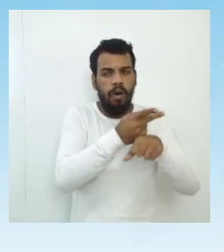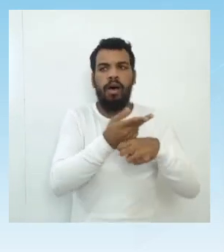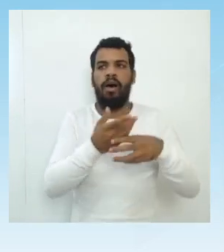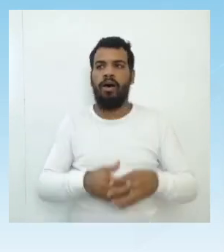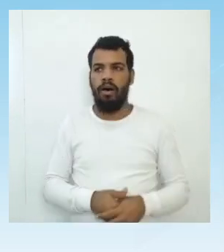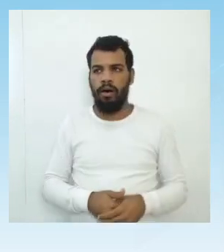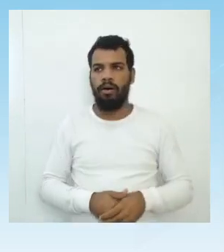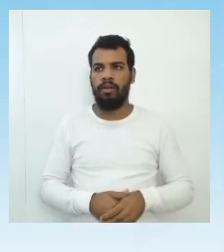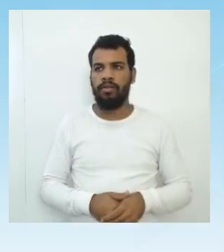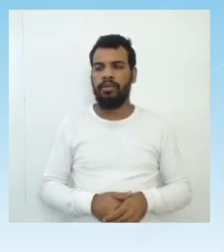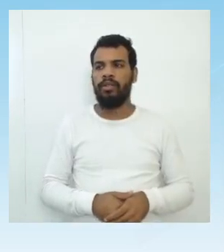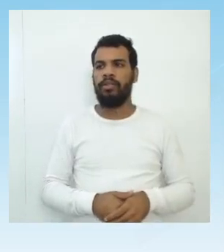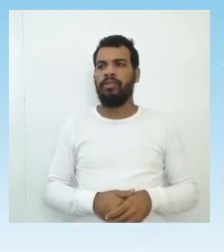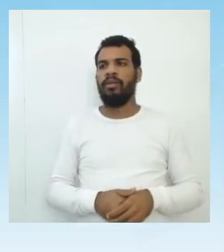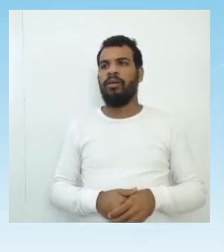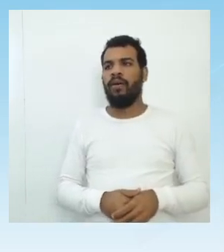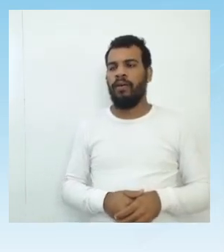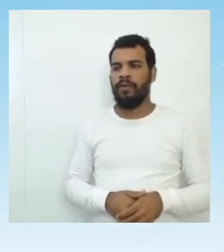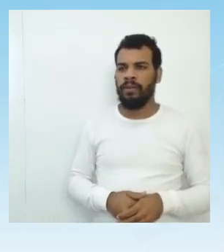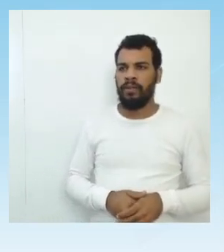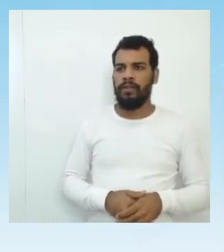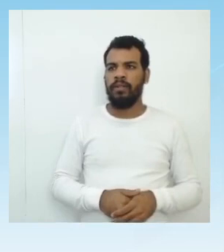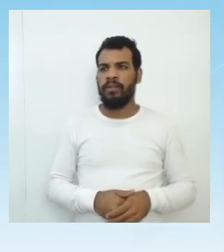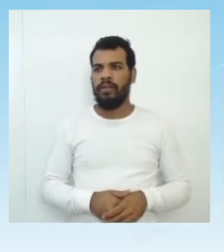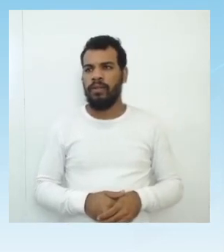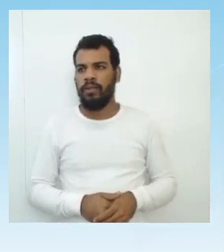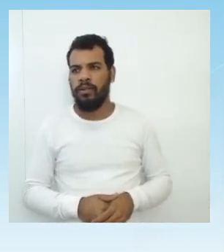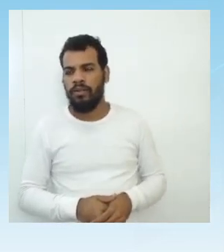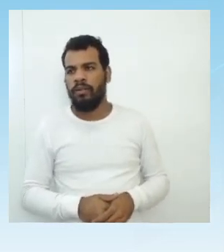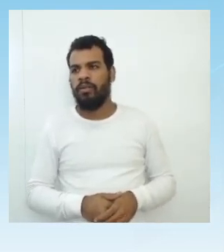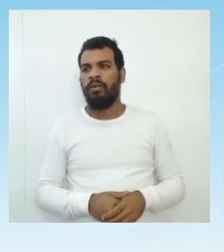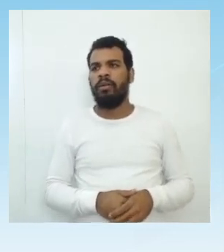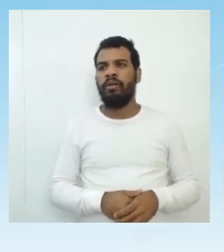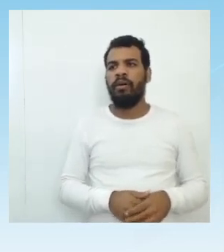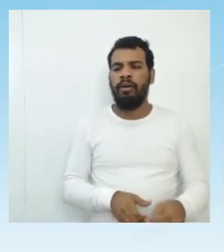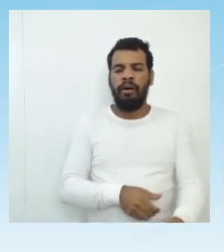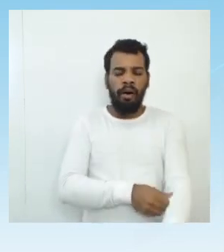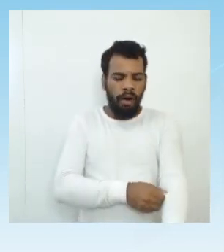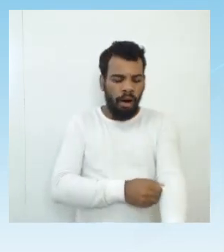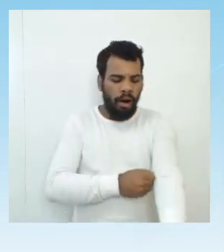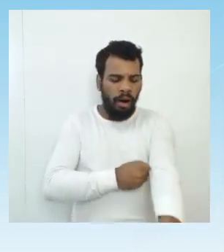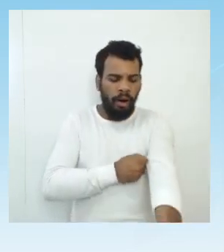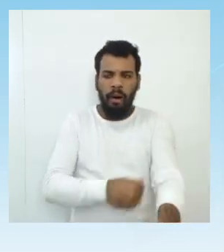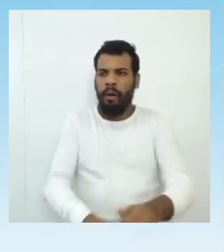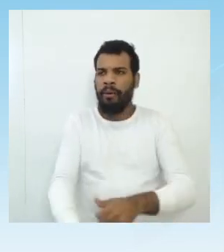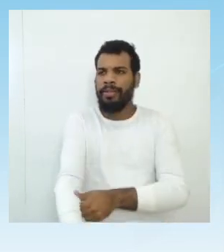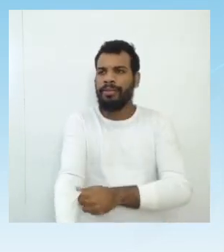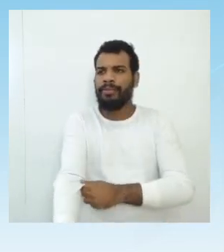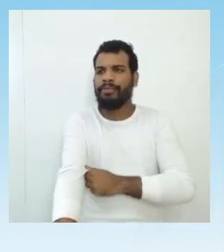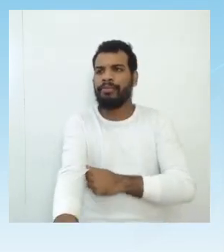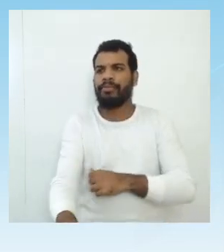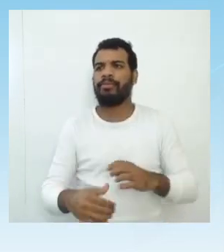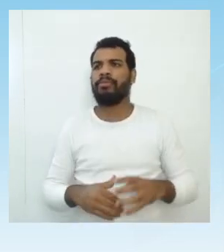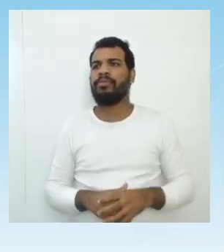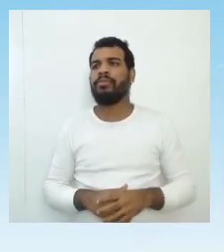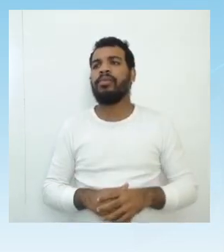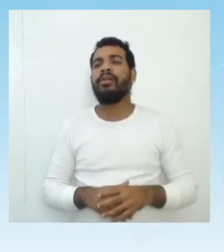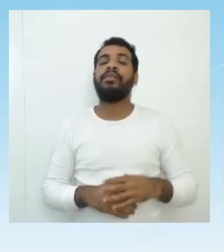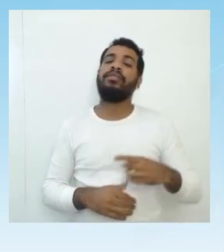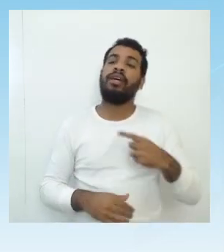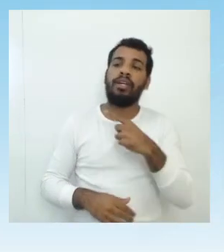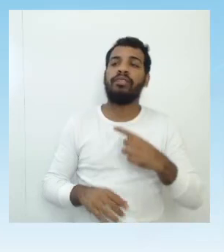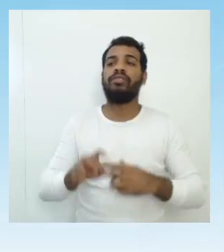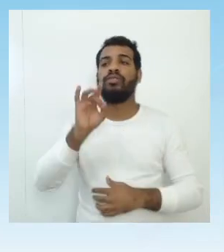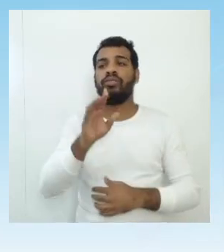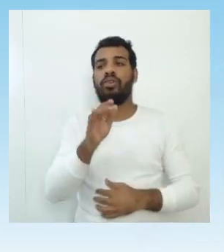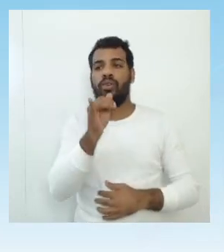desenvolvida. Esses são apenas alguns exemplos de diversos materiais que o homem criou ao longo de